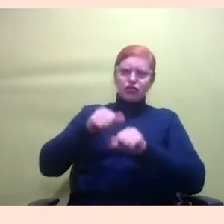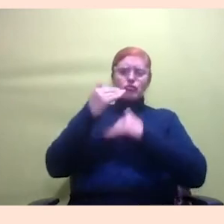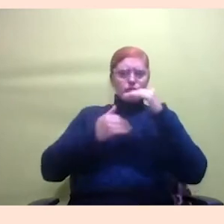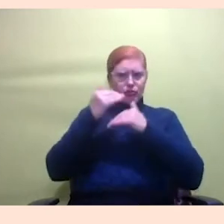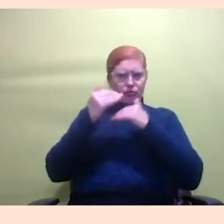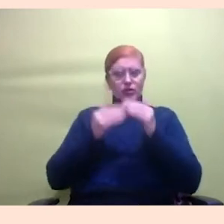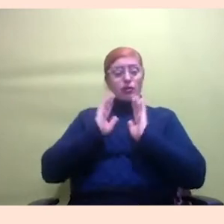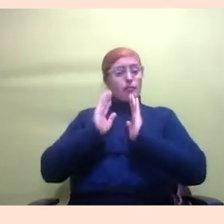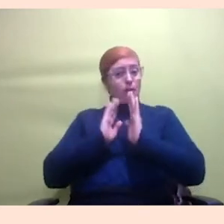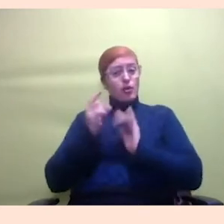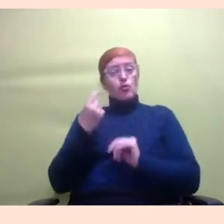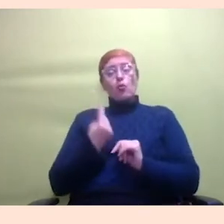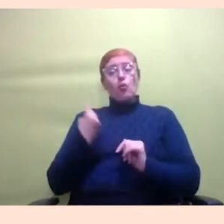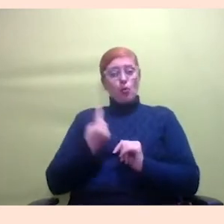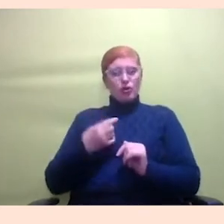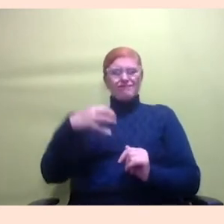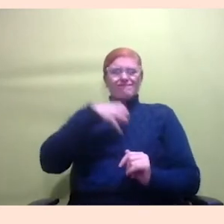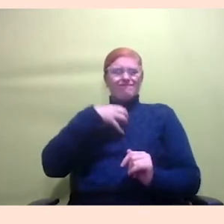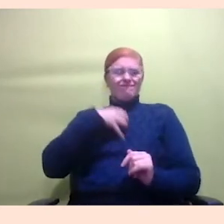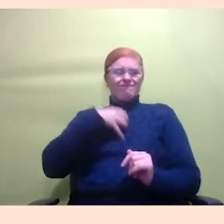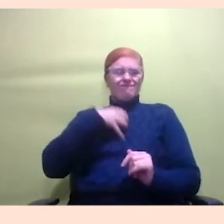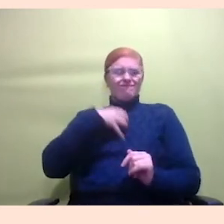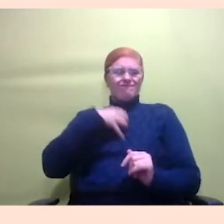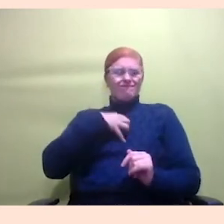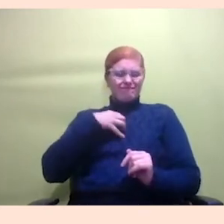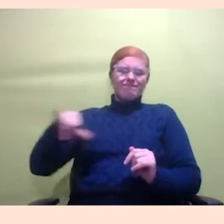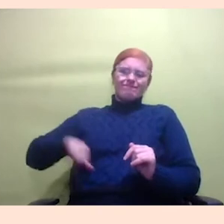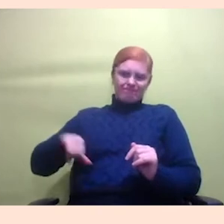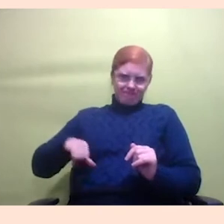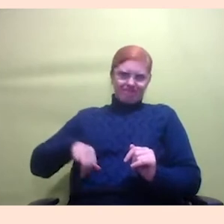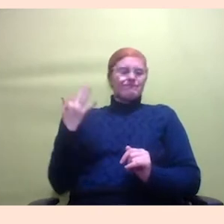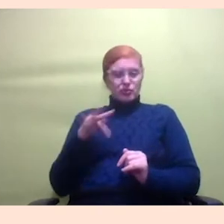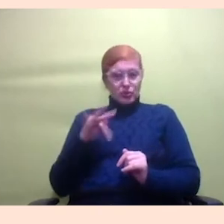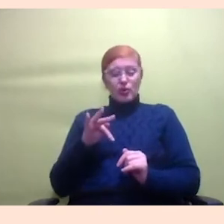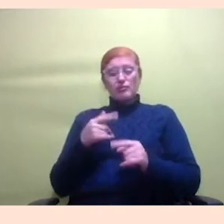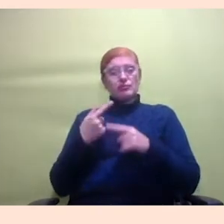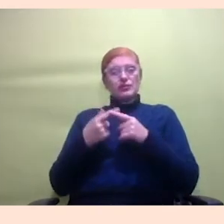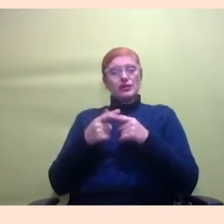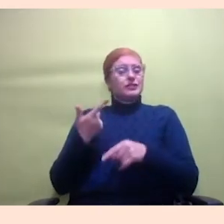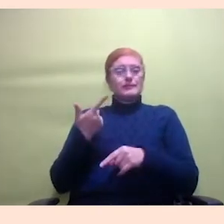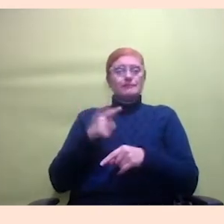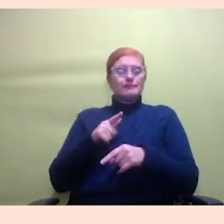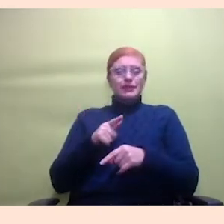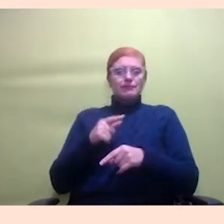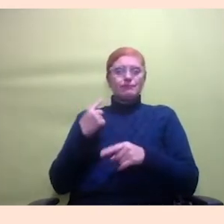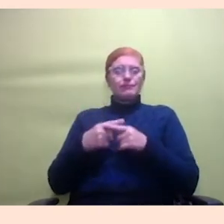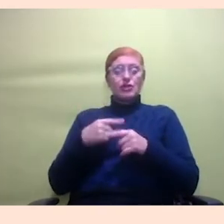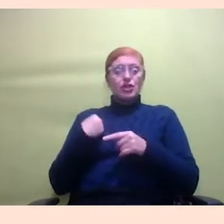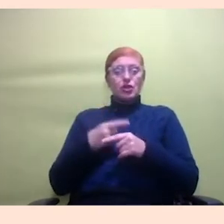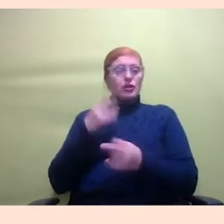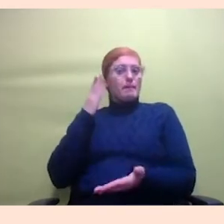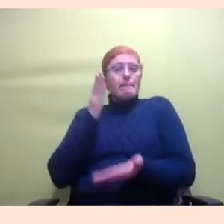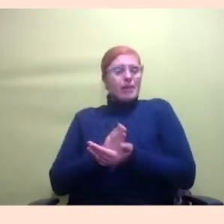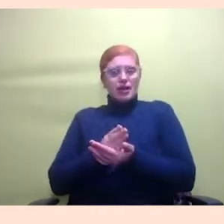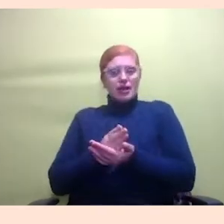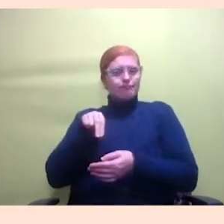de sentir a dor e aí se permitir sentir a dor sabe? que a gente não tem isso a gente não para um minuto sabe? a gente não consegue parar a gente tá